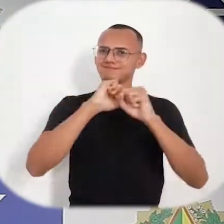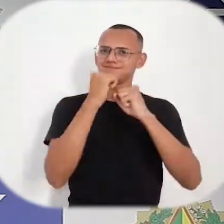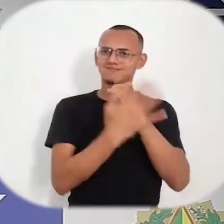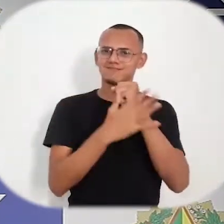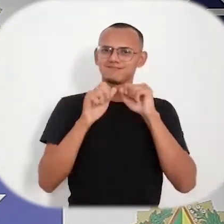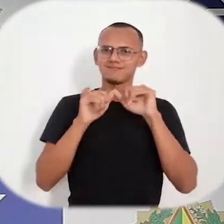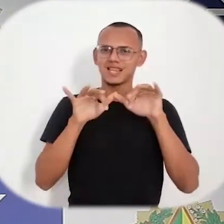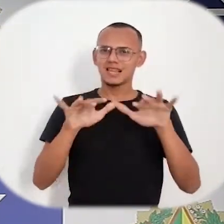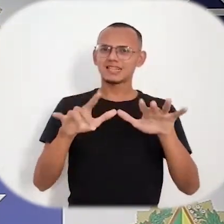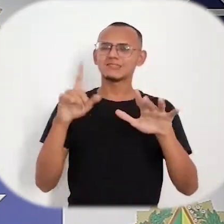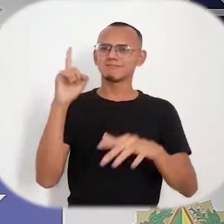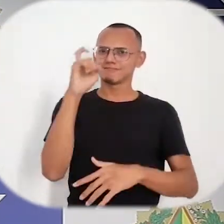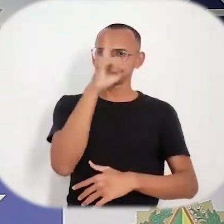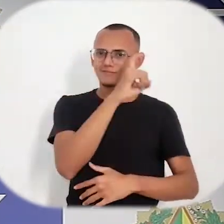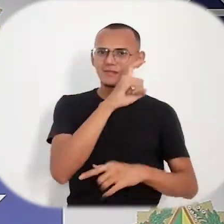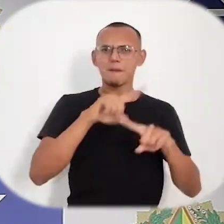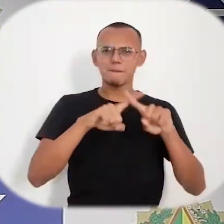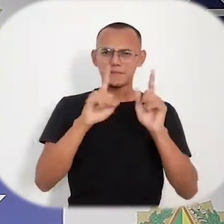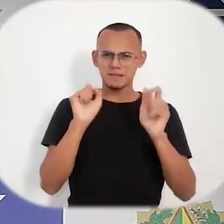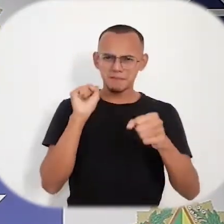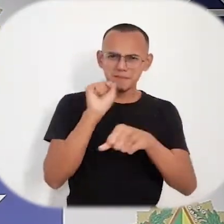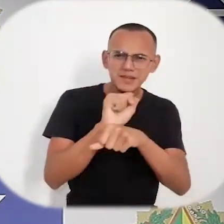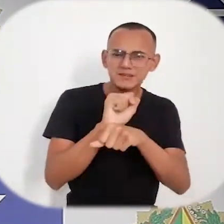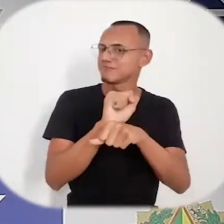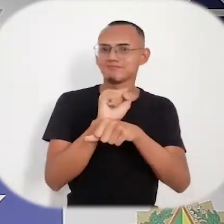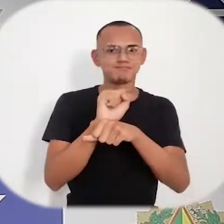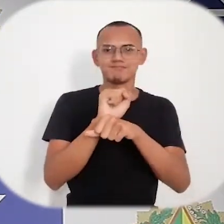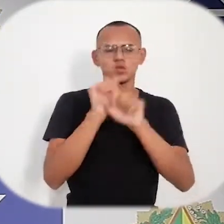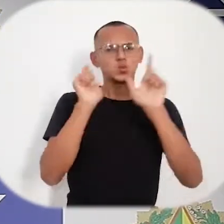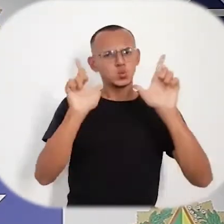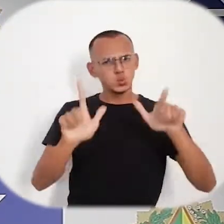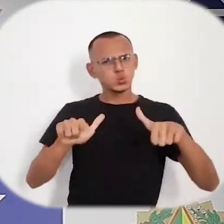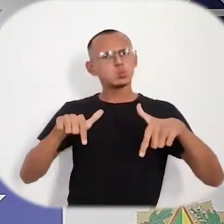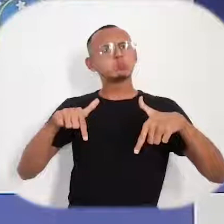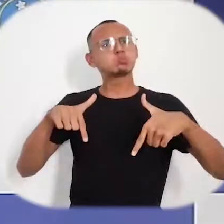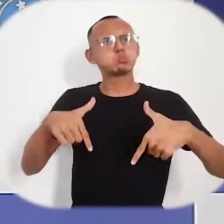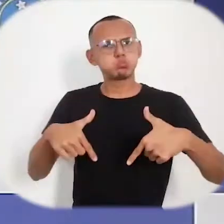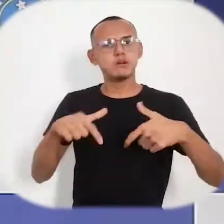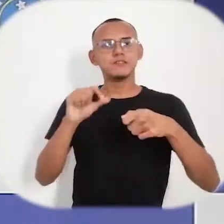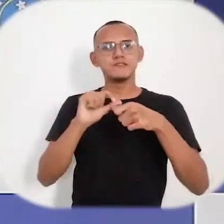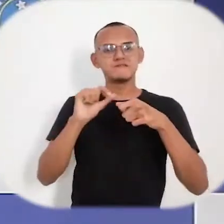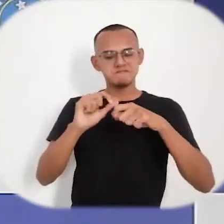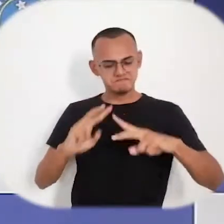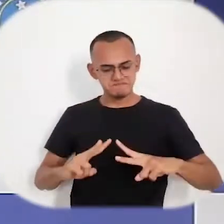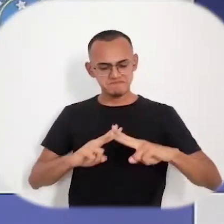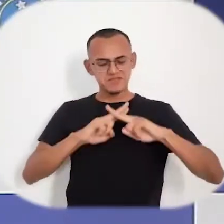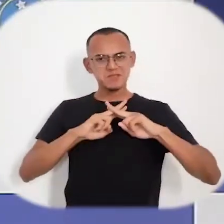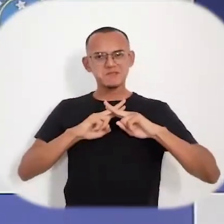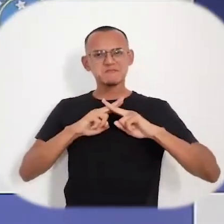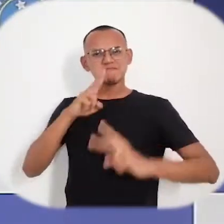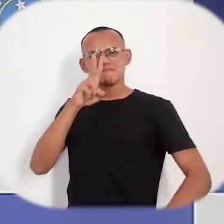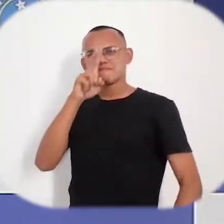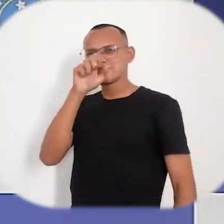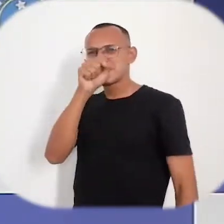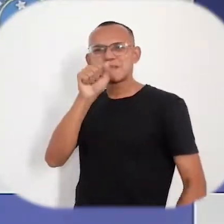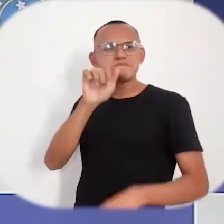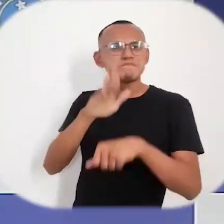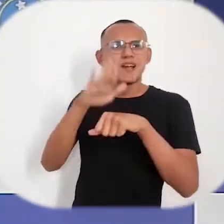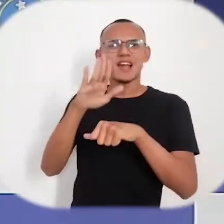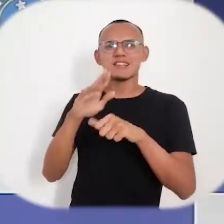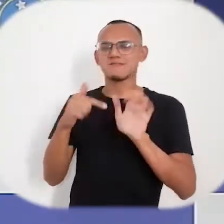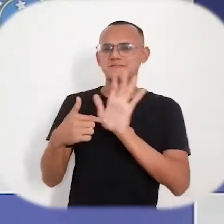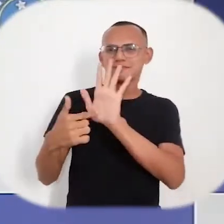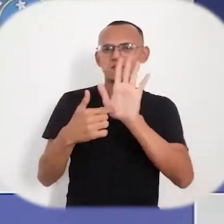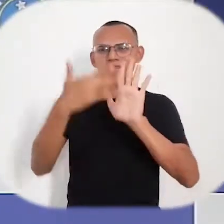que estamos atravessando de pandemia e que mesmo assim não nos fez parar. Pelo contrário, tem tornado a Universidade ainda